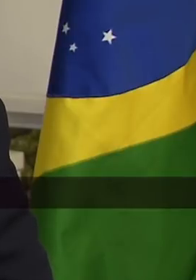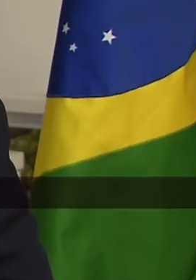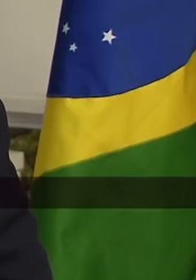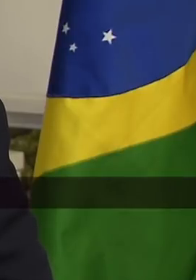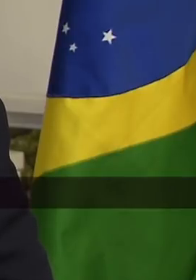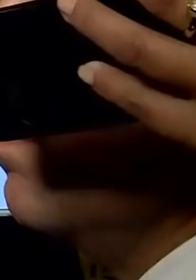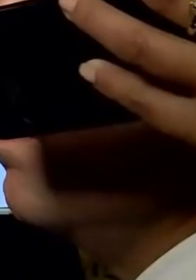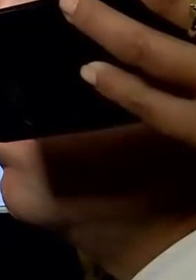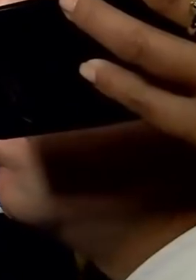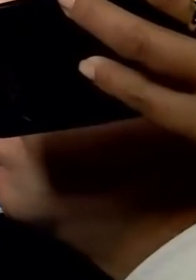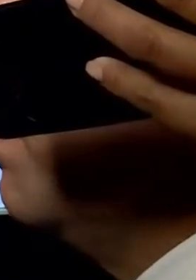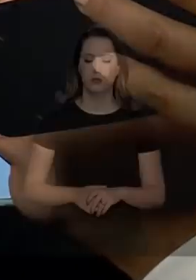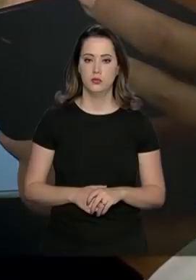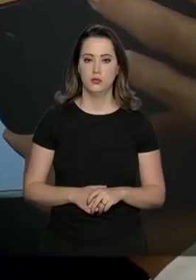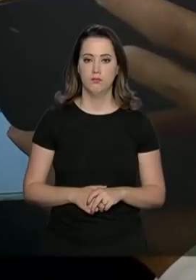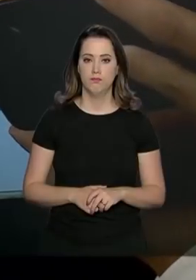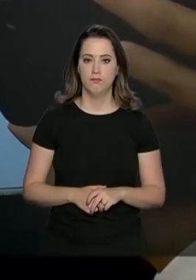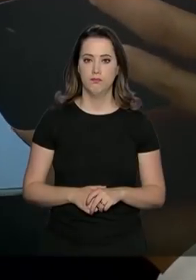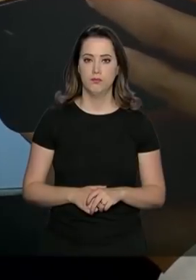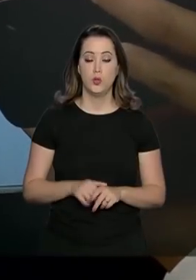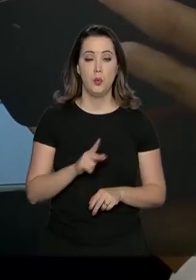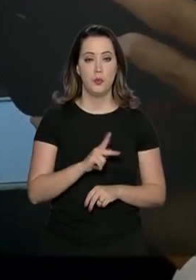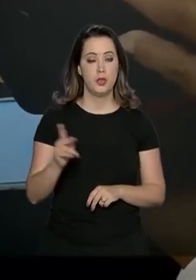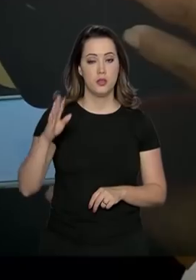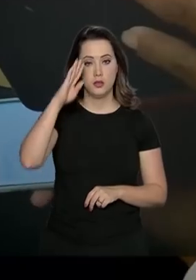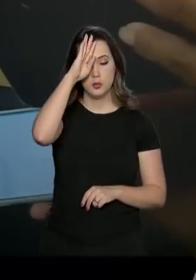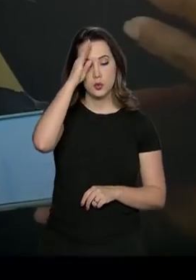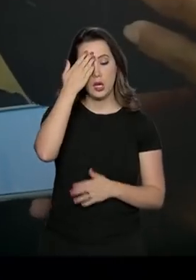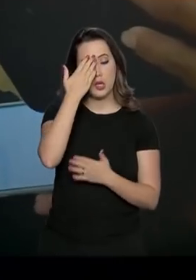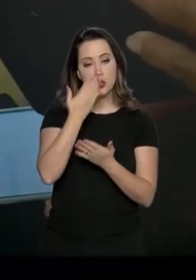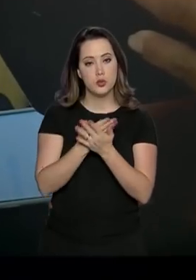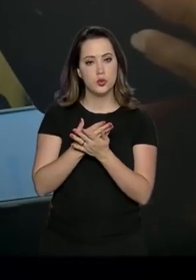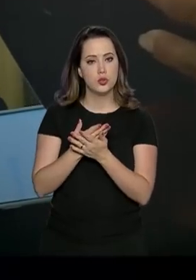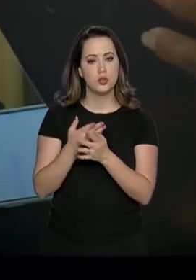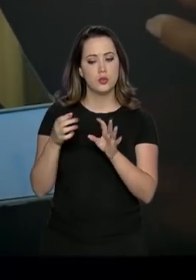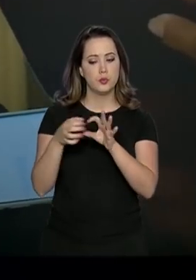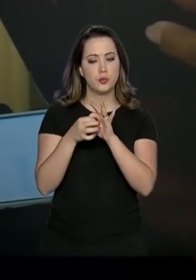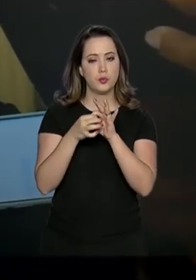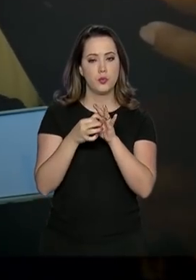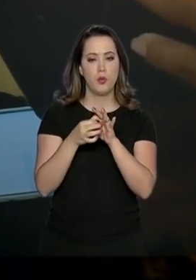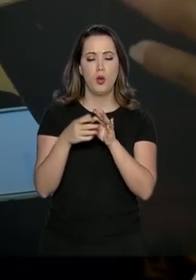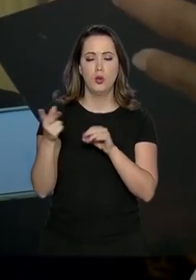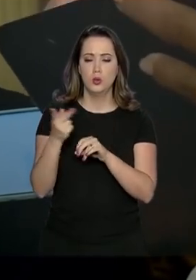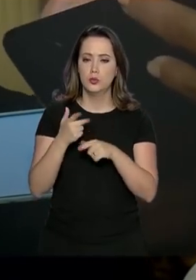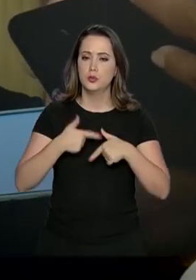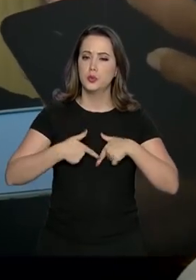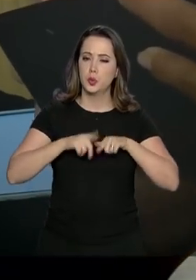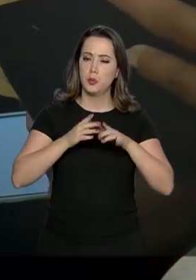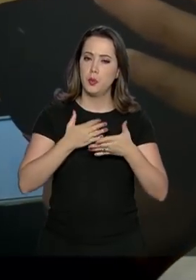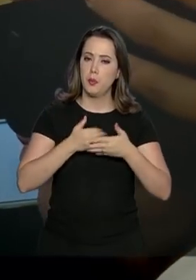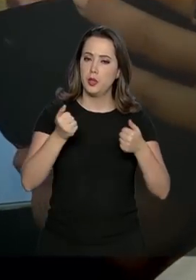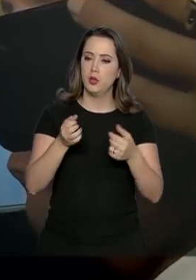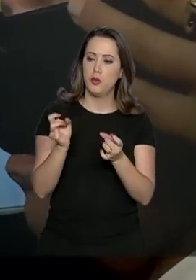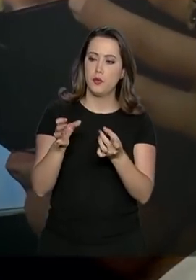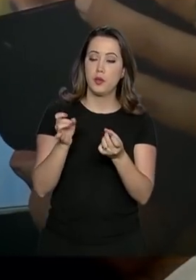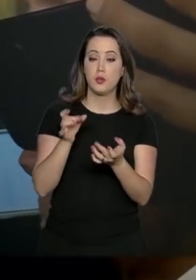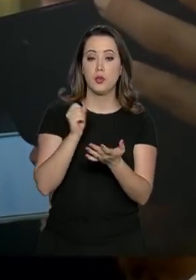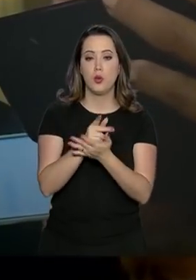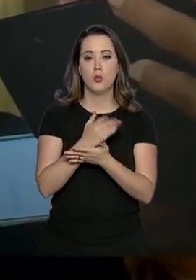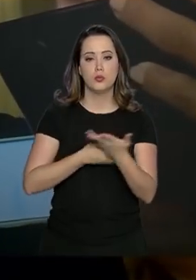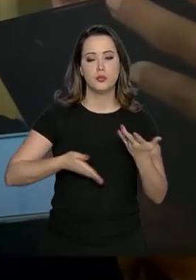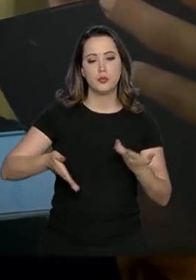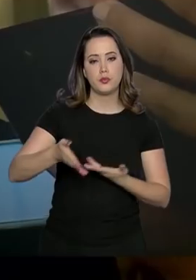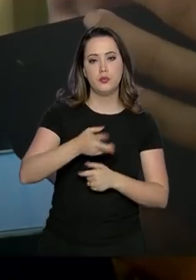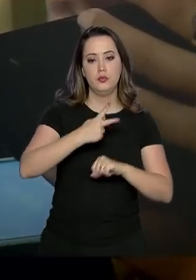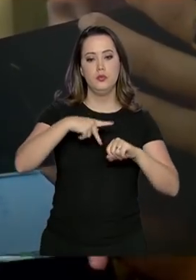Para o presidente Jair Bolsonaro, a aproximação entre Brasil e Israel deve melhorar o fluxo de negócios entre os países,